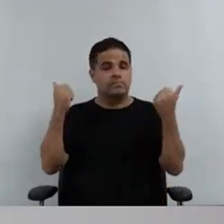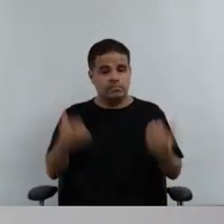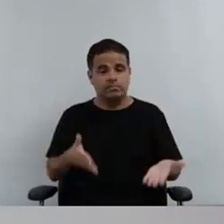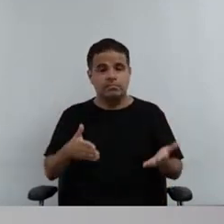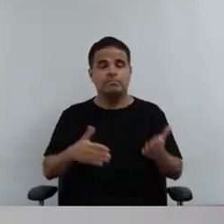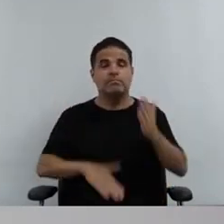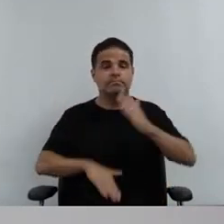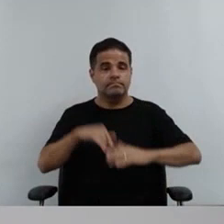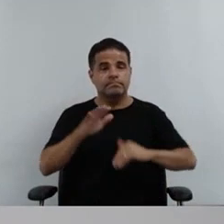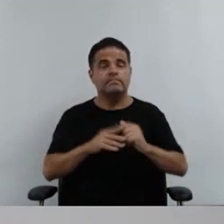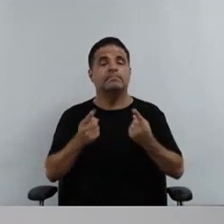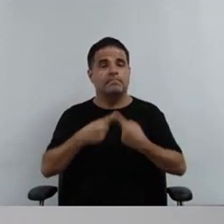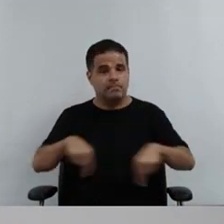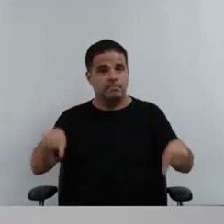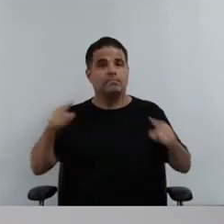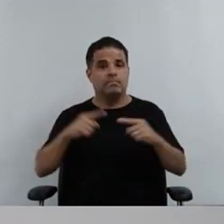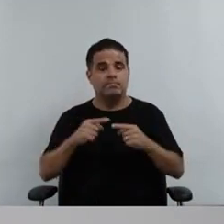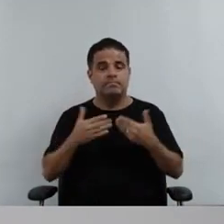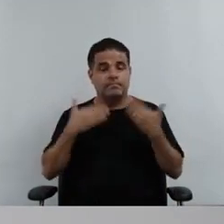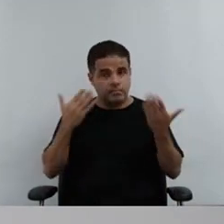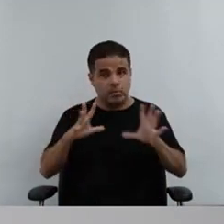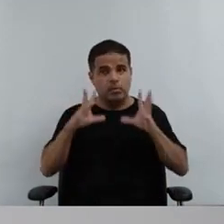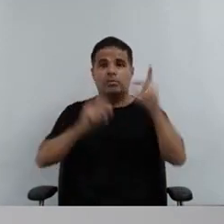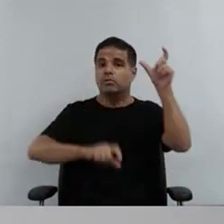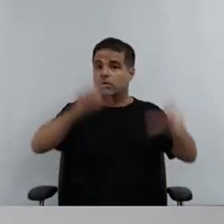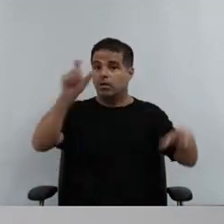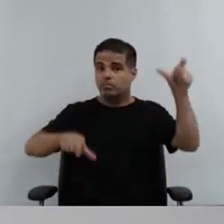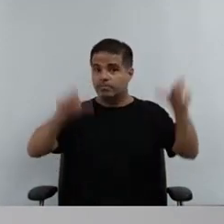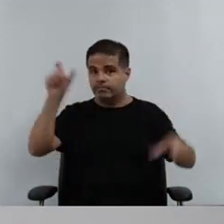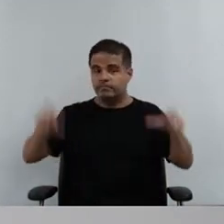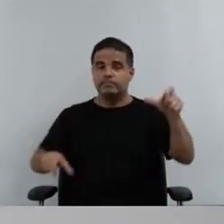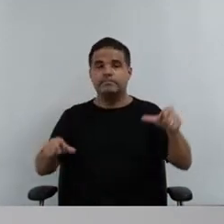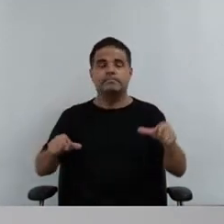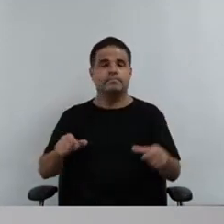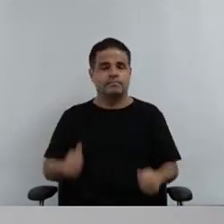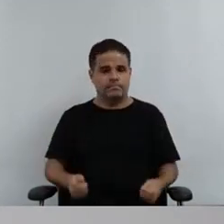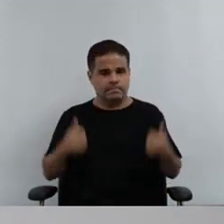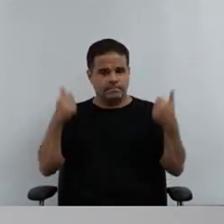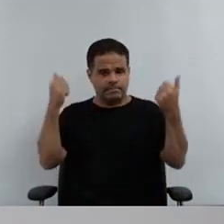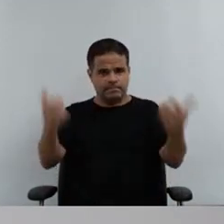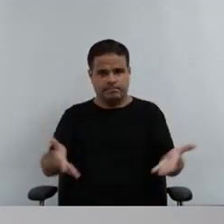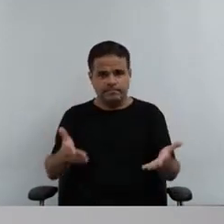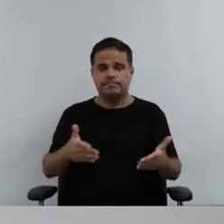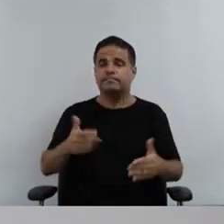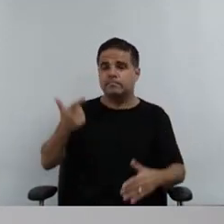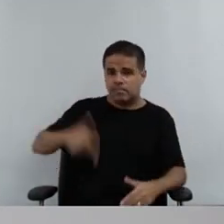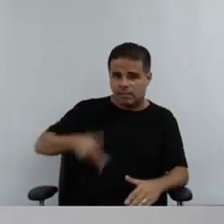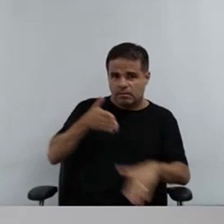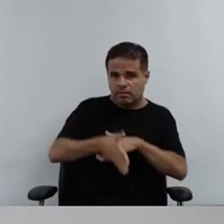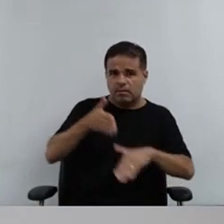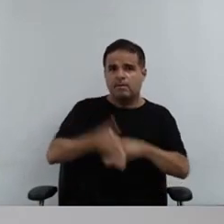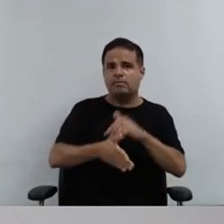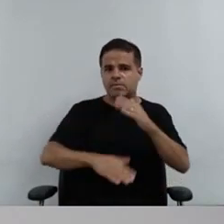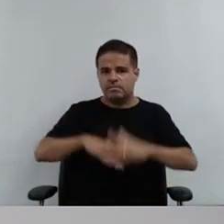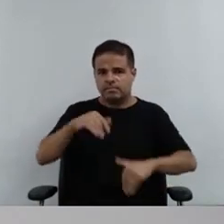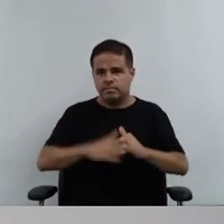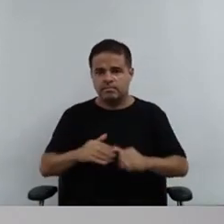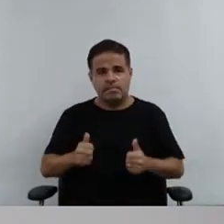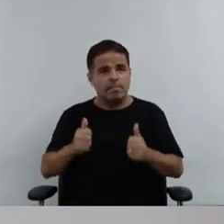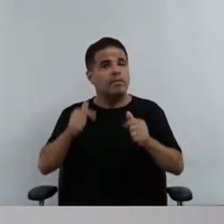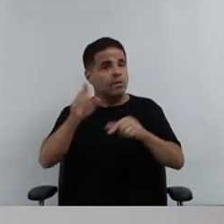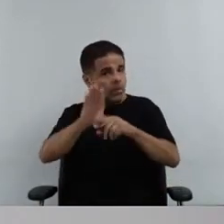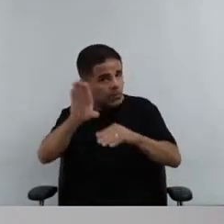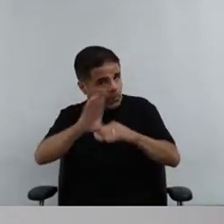Will, Matias, enfim, todos que participaram mais uma vez, e participam, na verdade, mais uma vez, do curso,